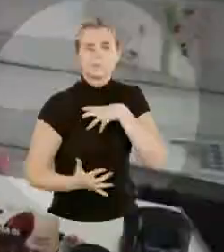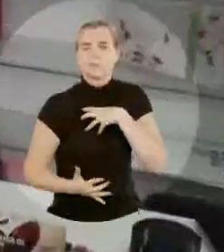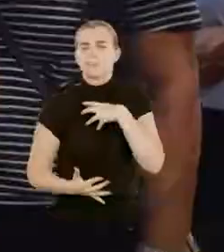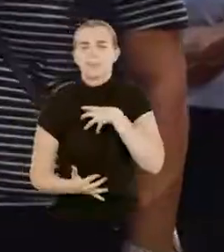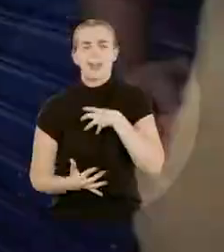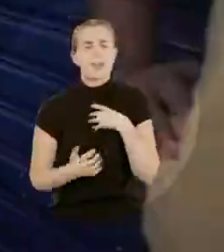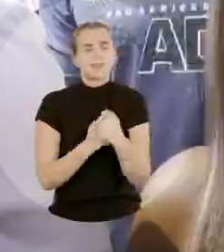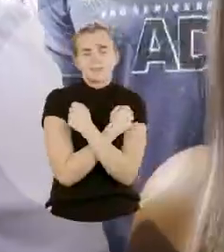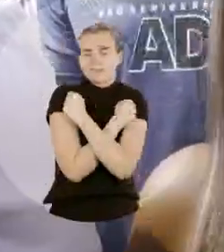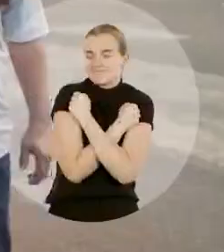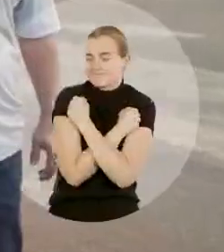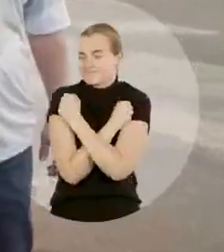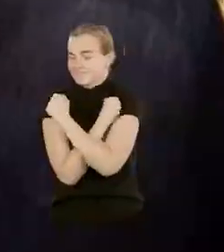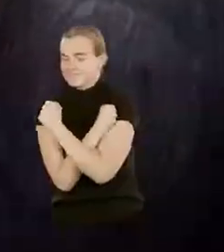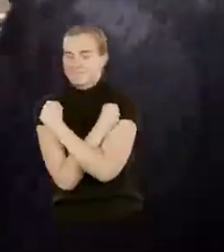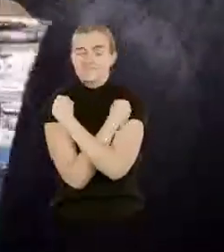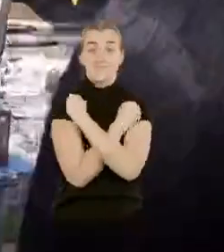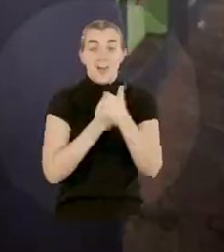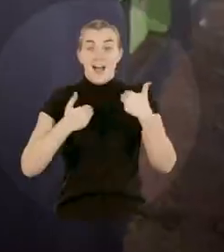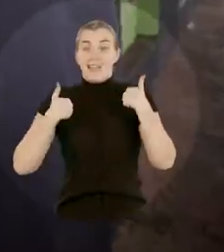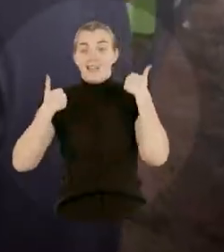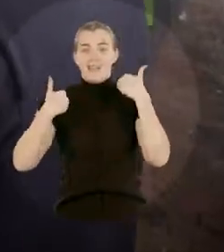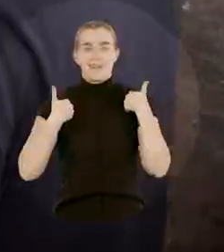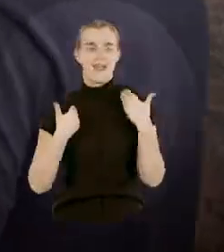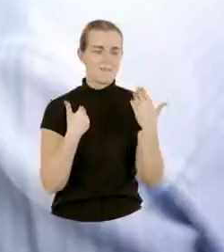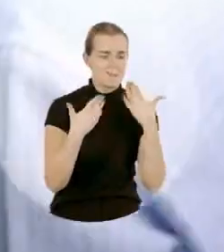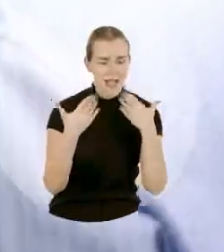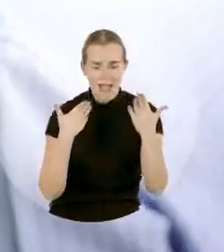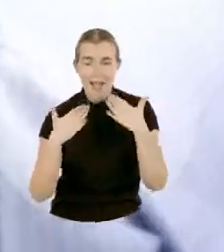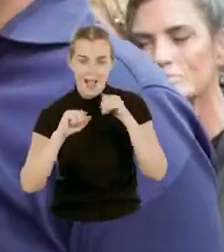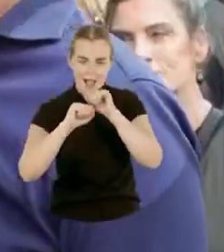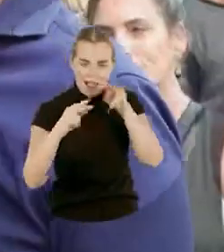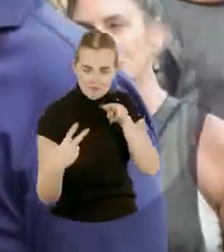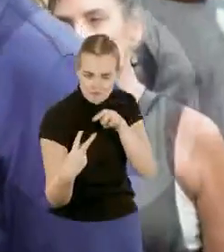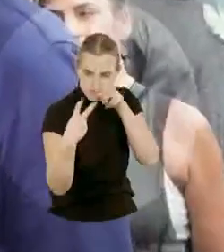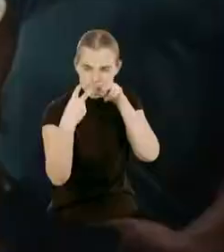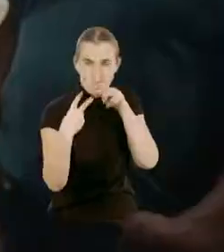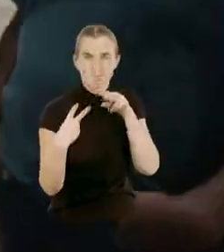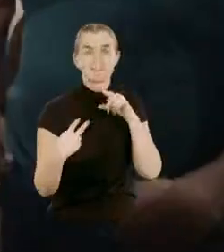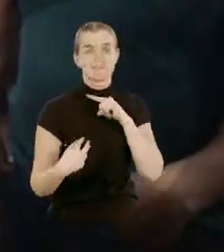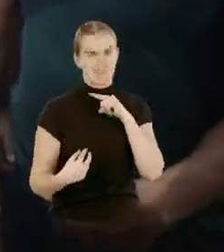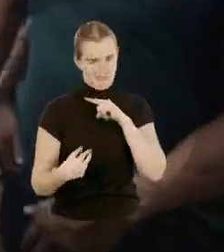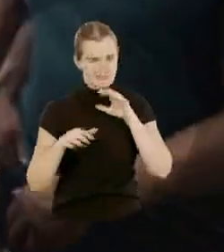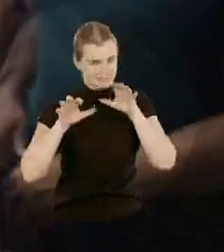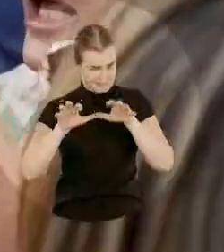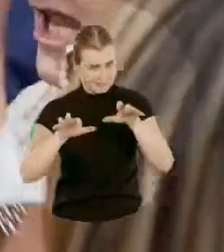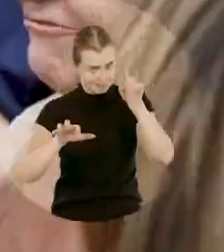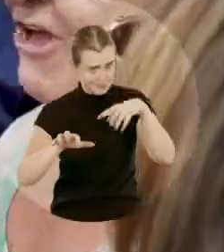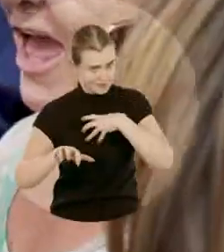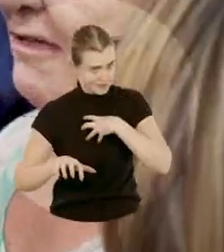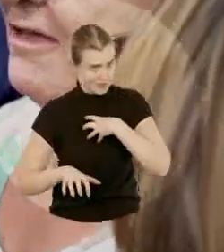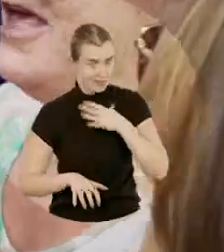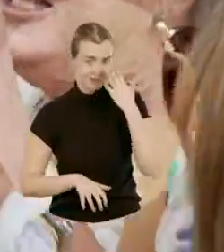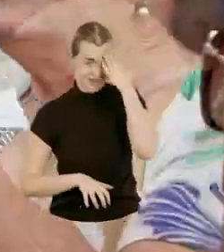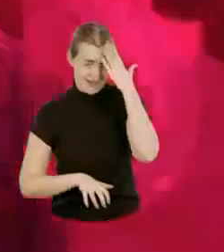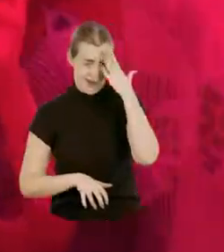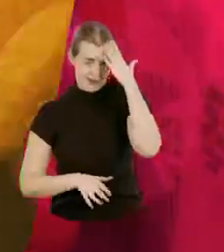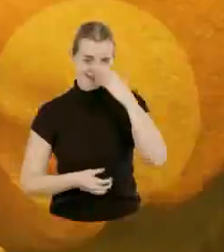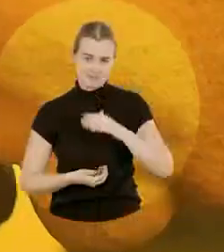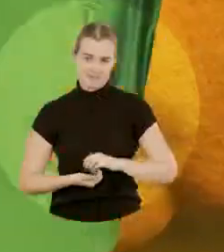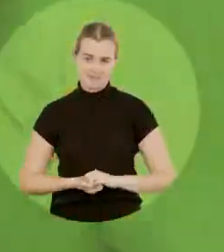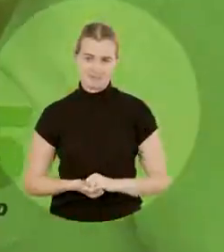Com muitos abraços, alegria, conversa franca, olho no olho. Esse é o Ricardo, o nosso Ricardo.